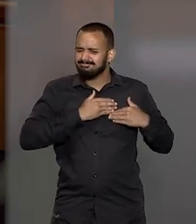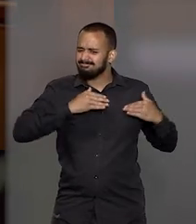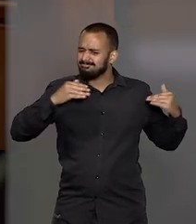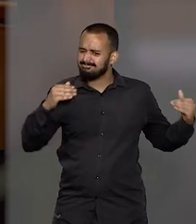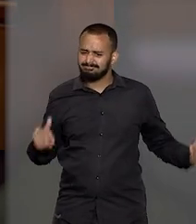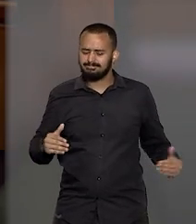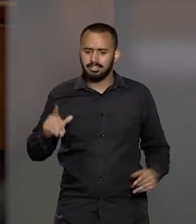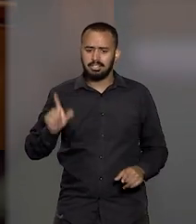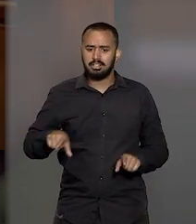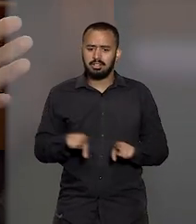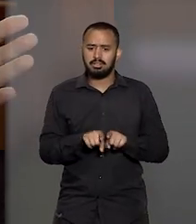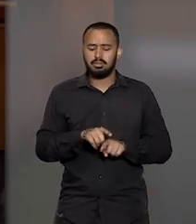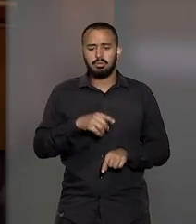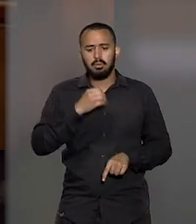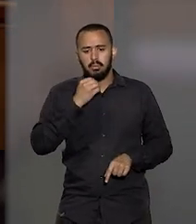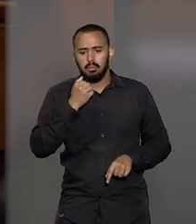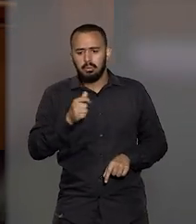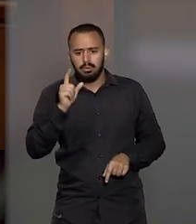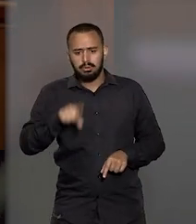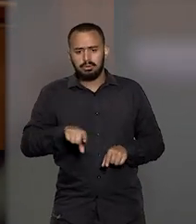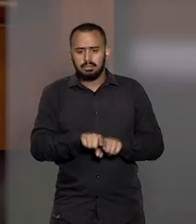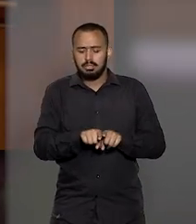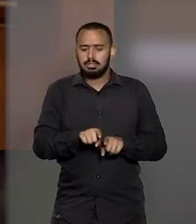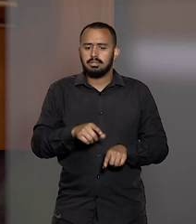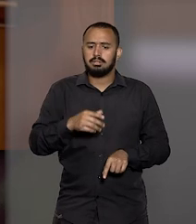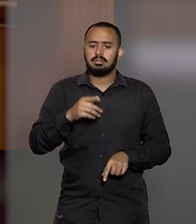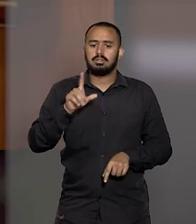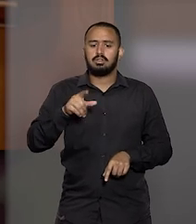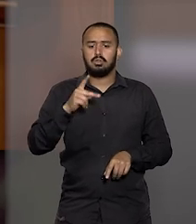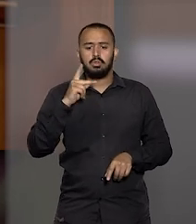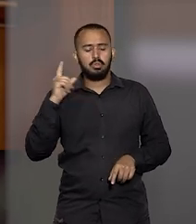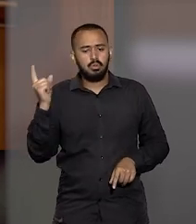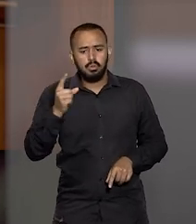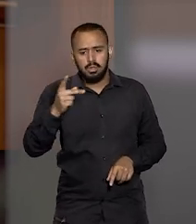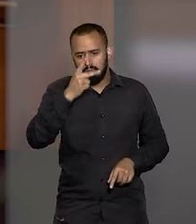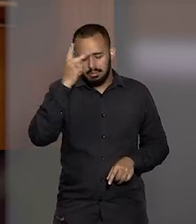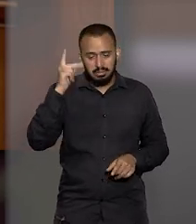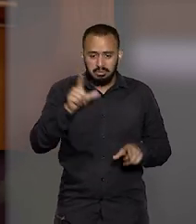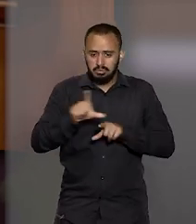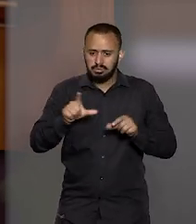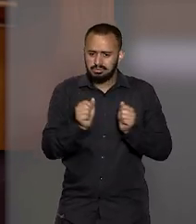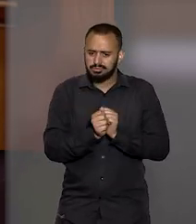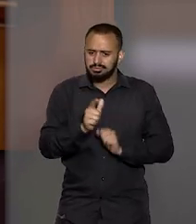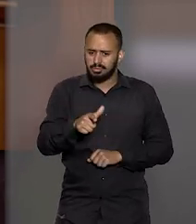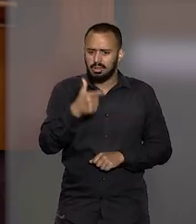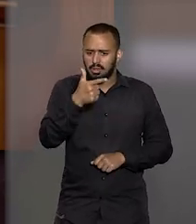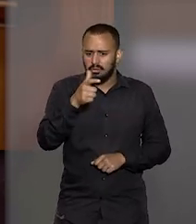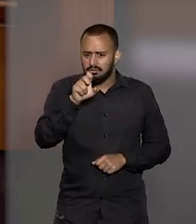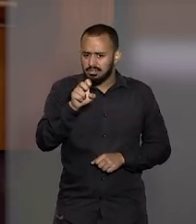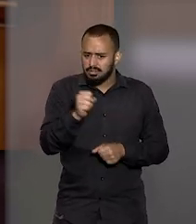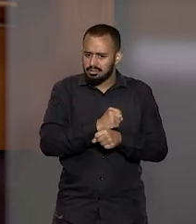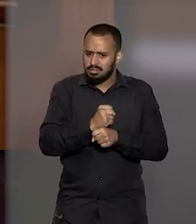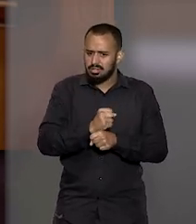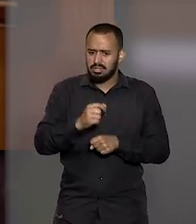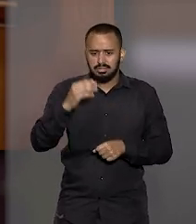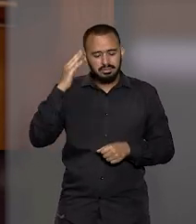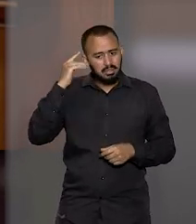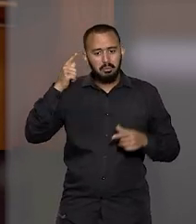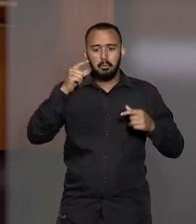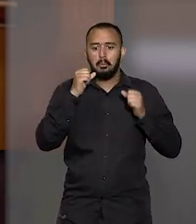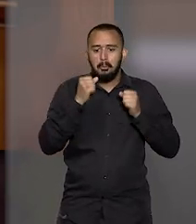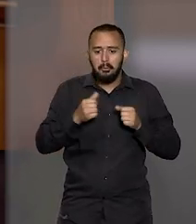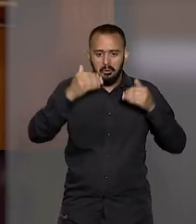Todas as pessoas que trabalharam com ele nesses vinte e poucos anos aqui no Superior Tribunal de Justiça podem testemunhar